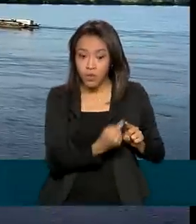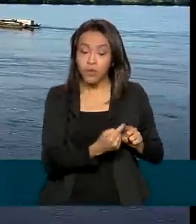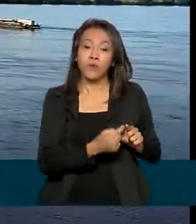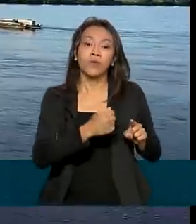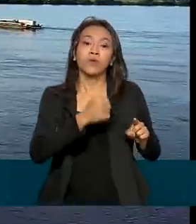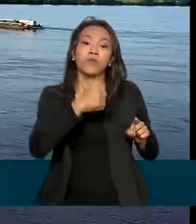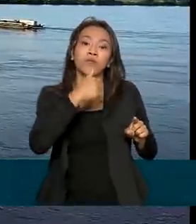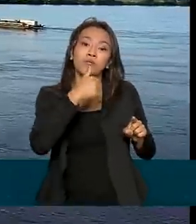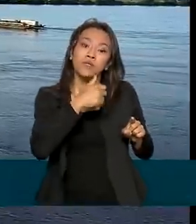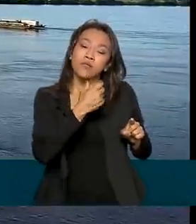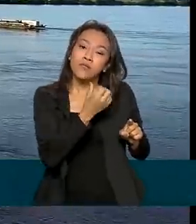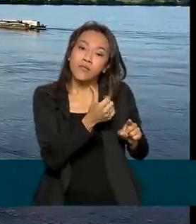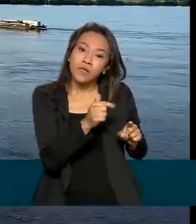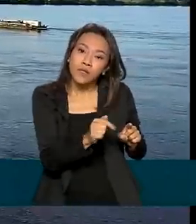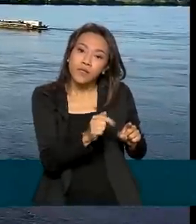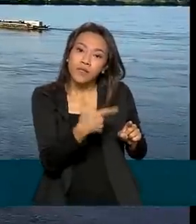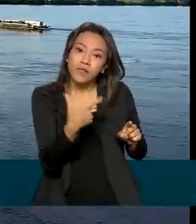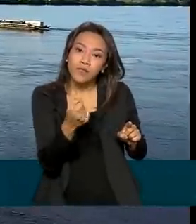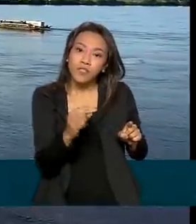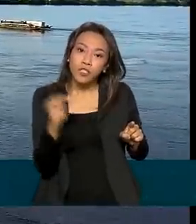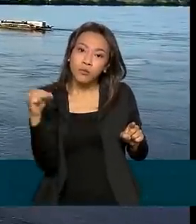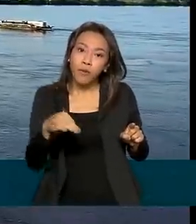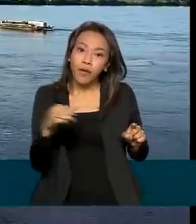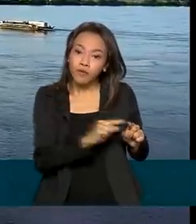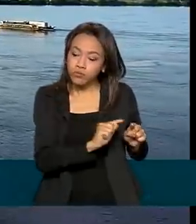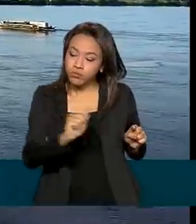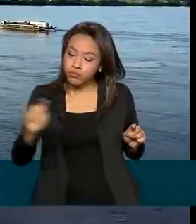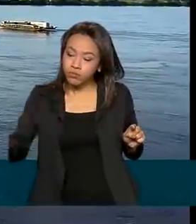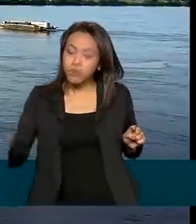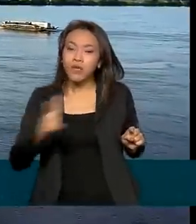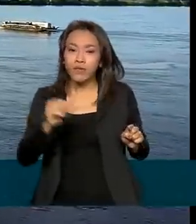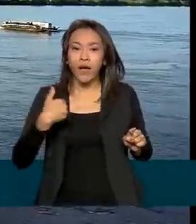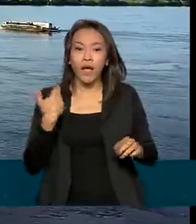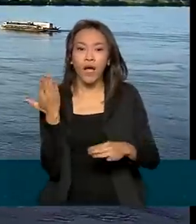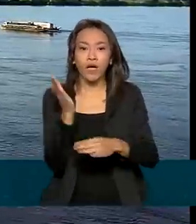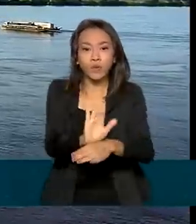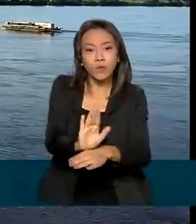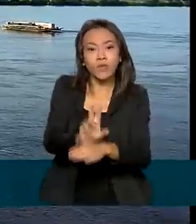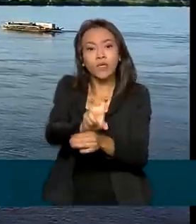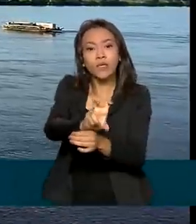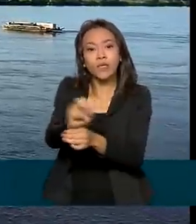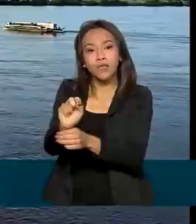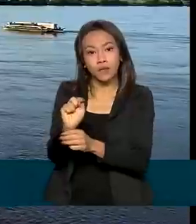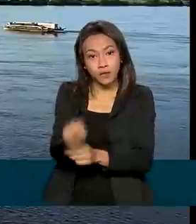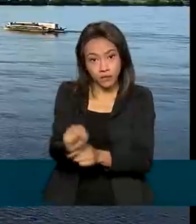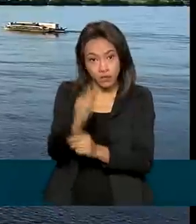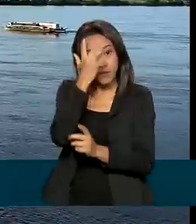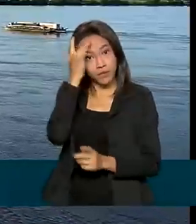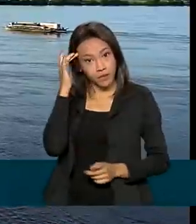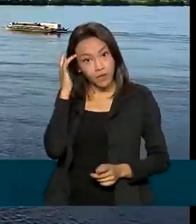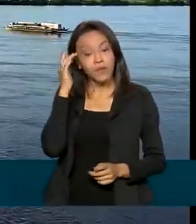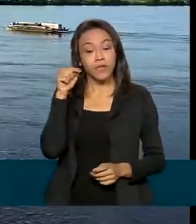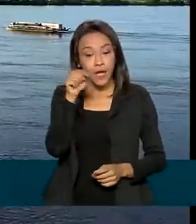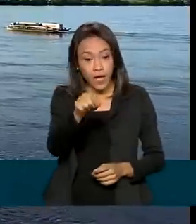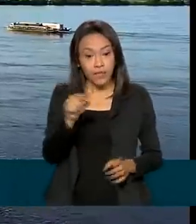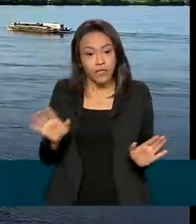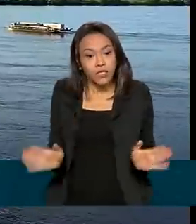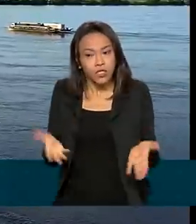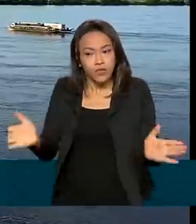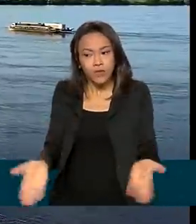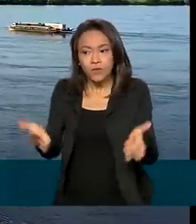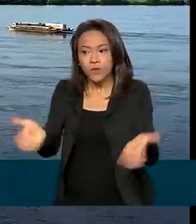metros e, quando concluída, vai atender aproximadamente 500 mil pessoas. Além de impulsionar o